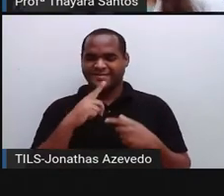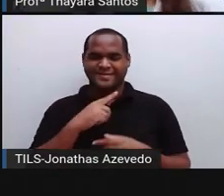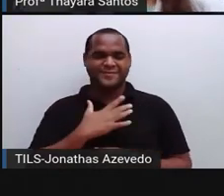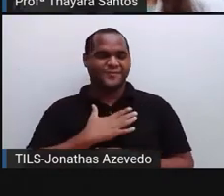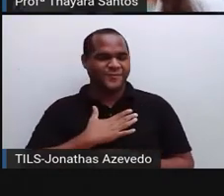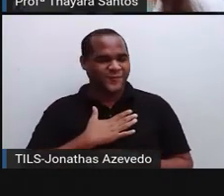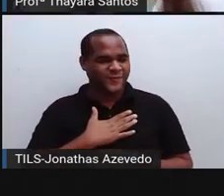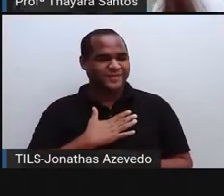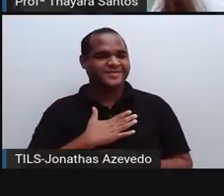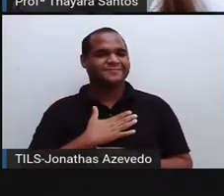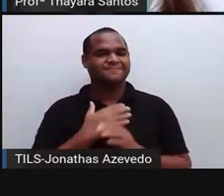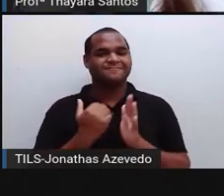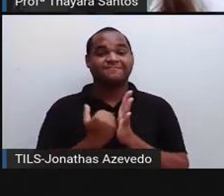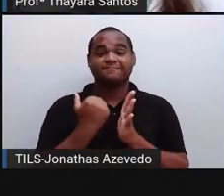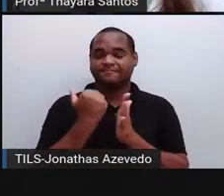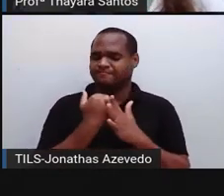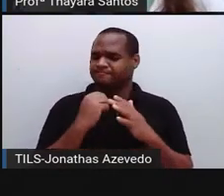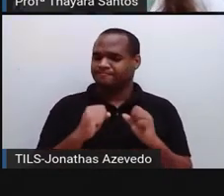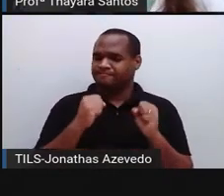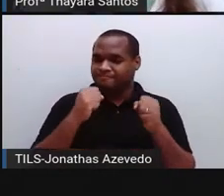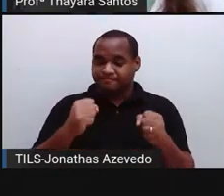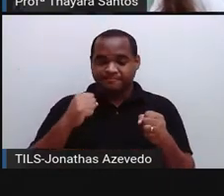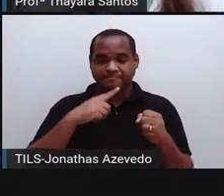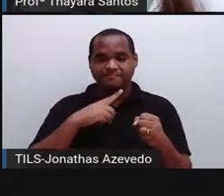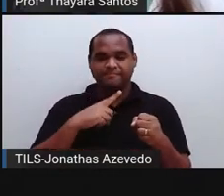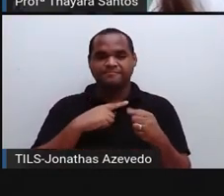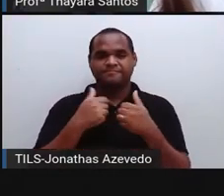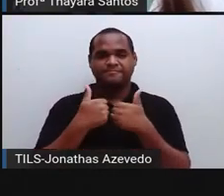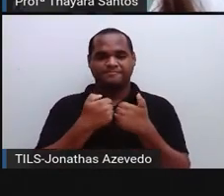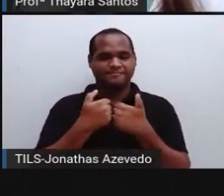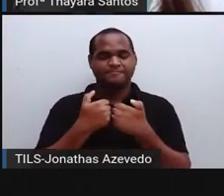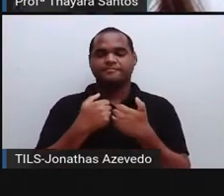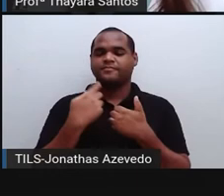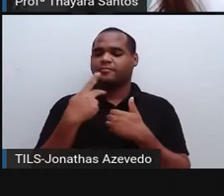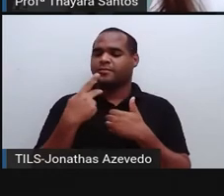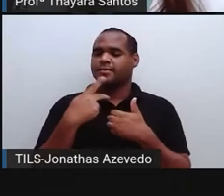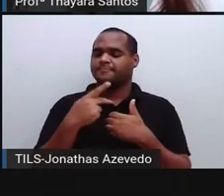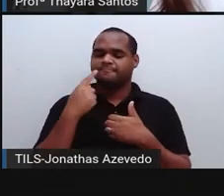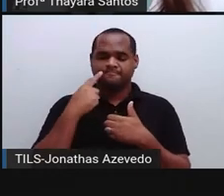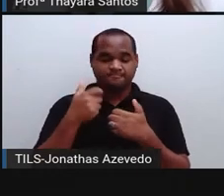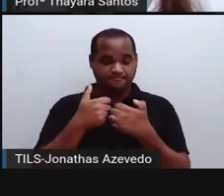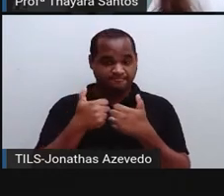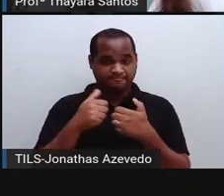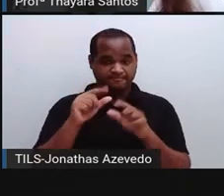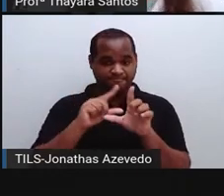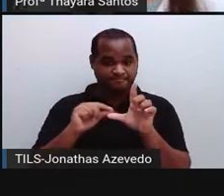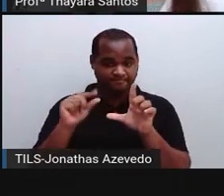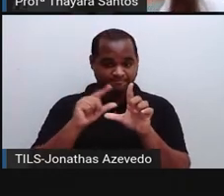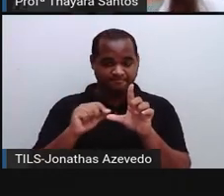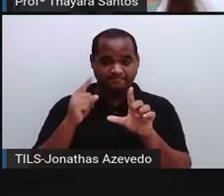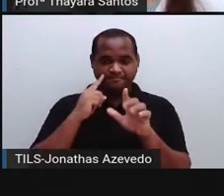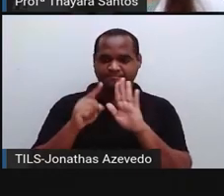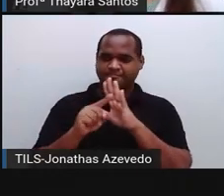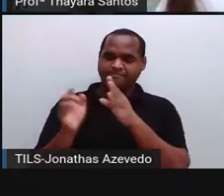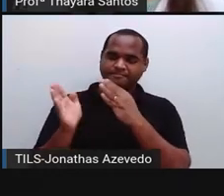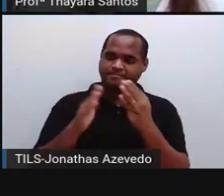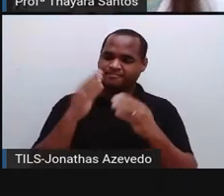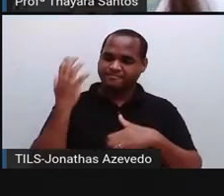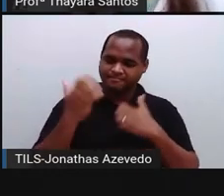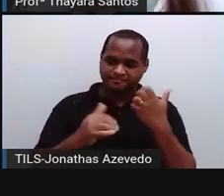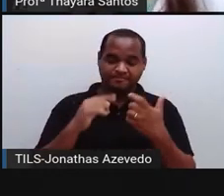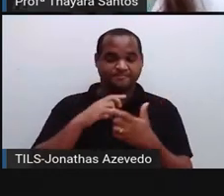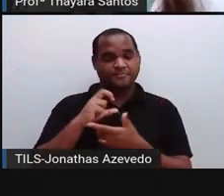gostam aí do outro lado, que é a hora do nosso game. E para acessar esse nosso game, é só clicar no link que vai estar na descrição desse vídeo